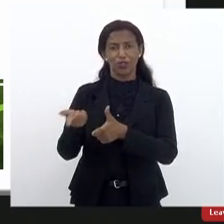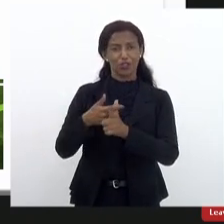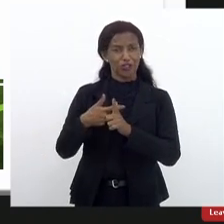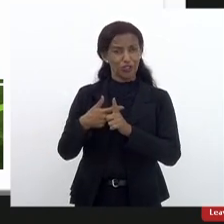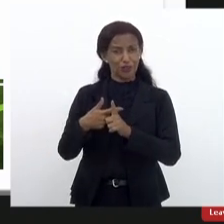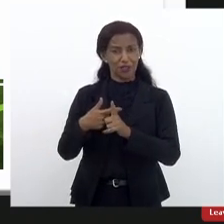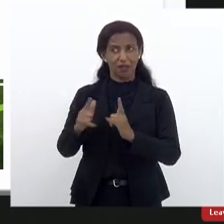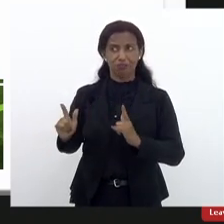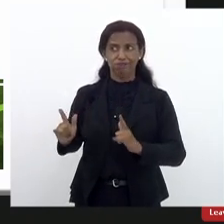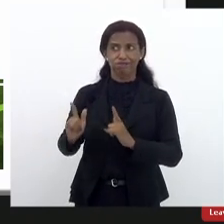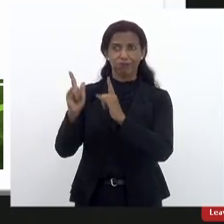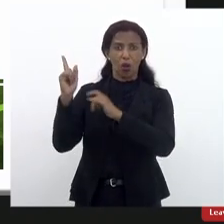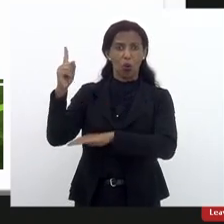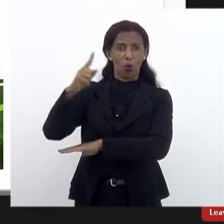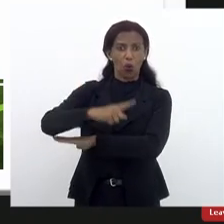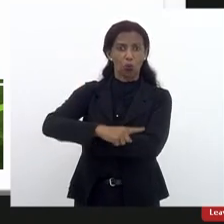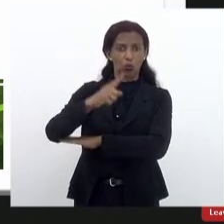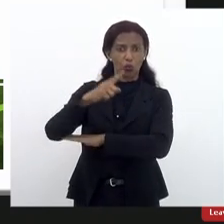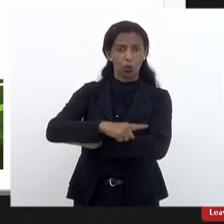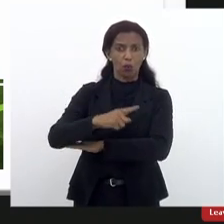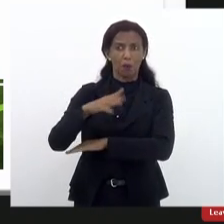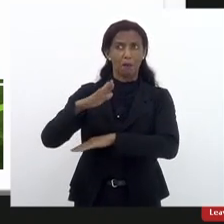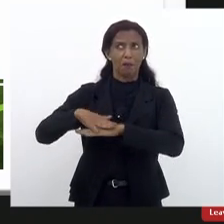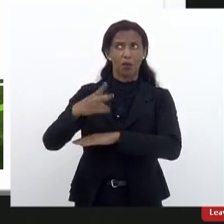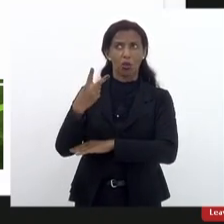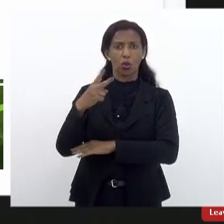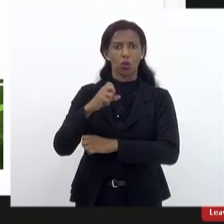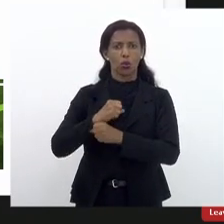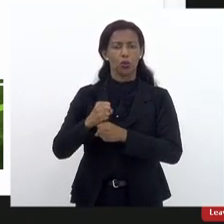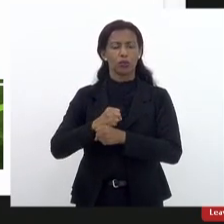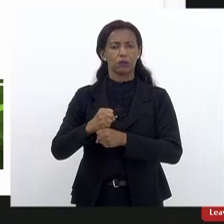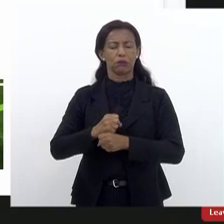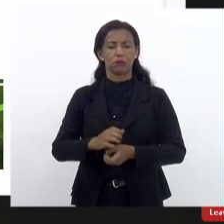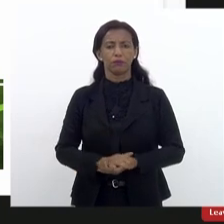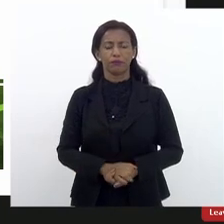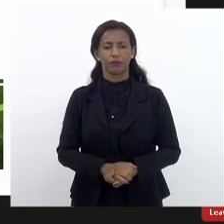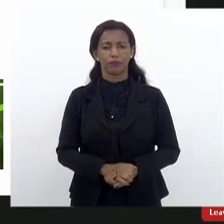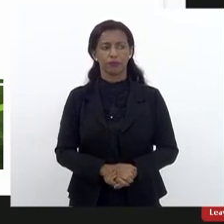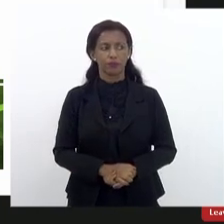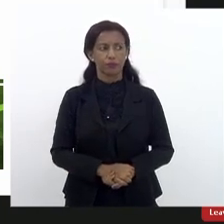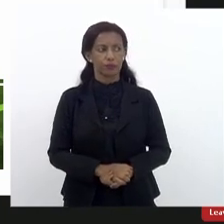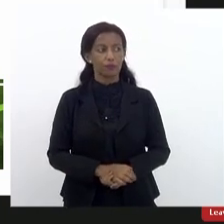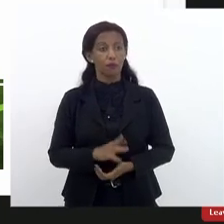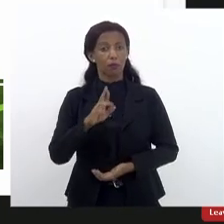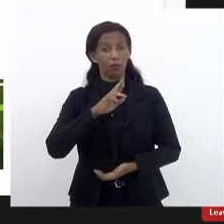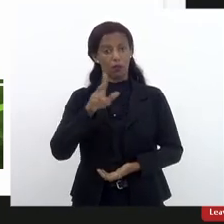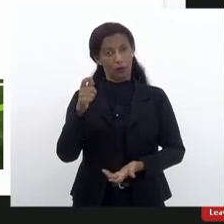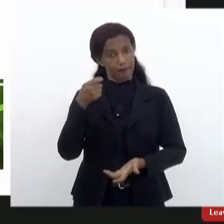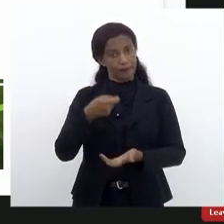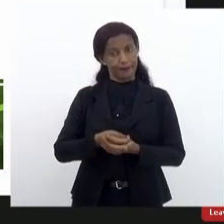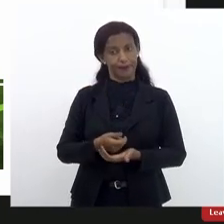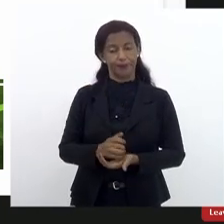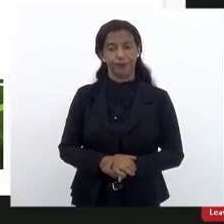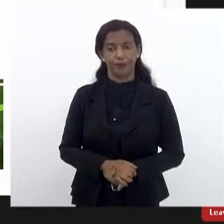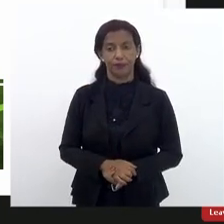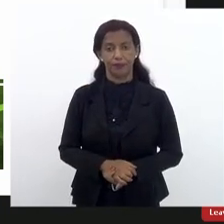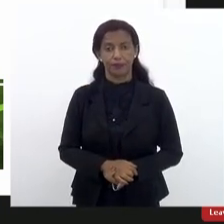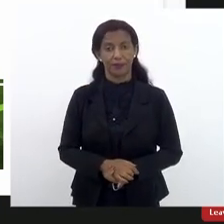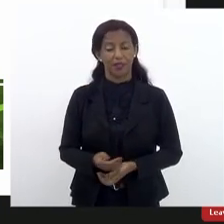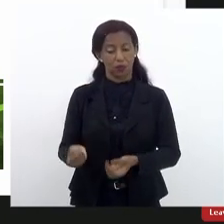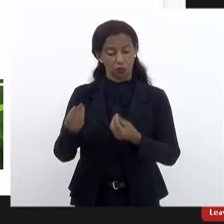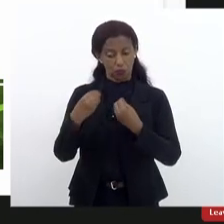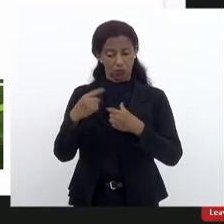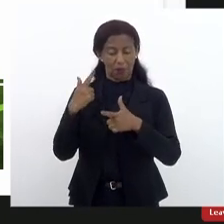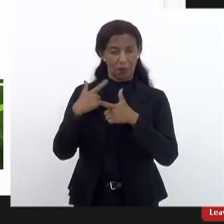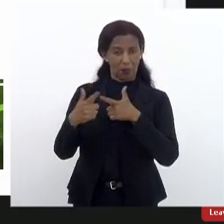condomínio que ultrapassa dois anos, se eu não me equivoco, porque ela não é paga. E isso nos gera problemas